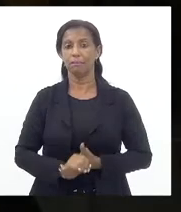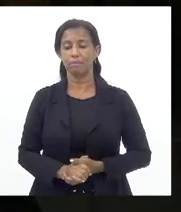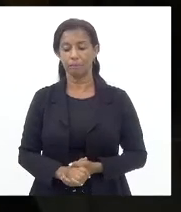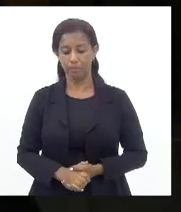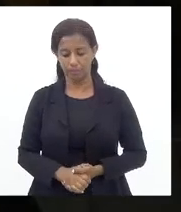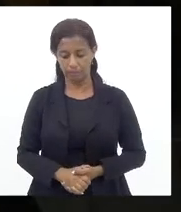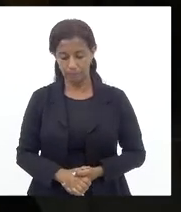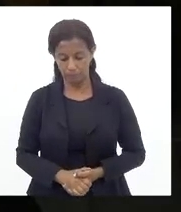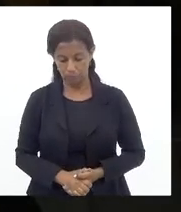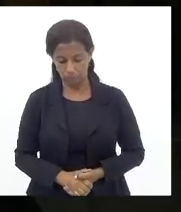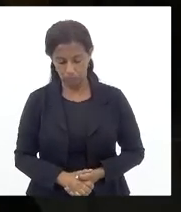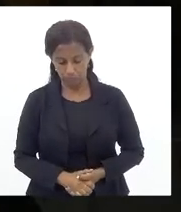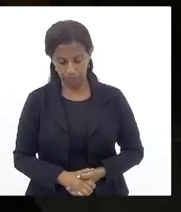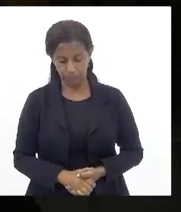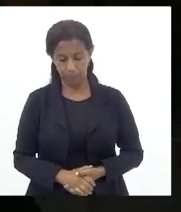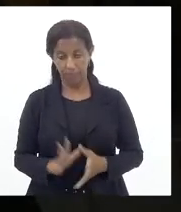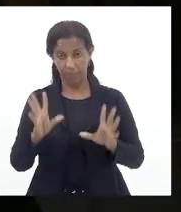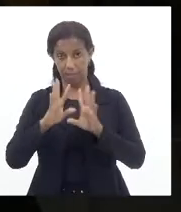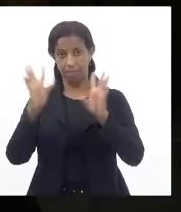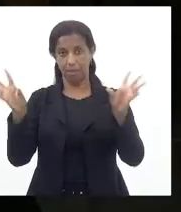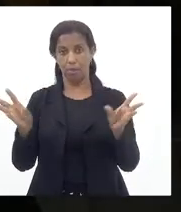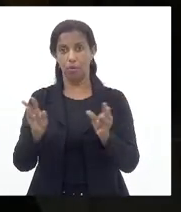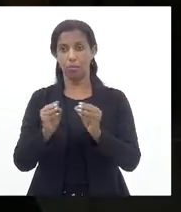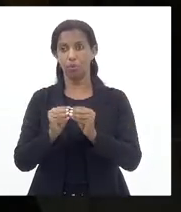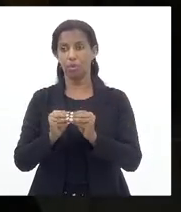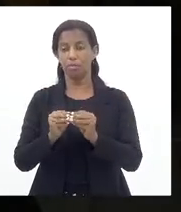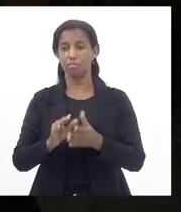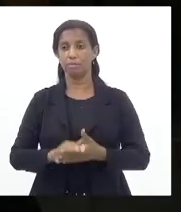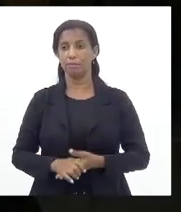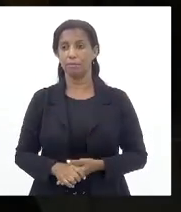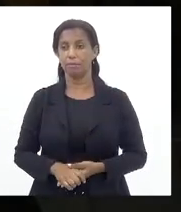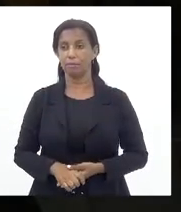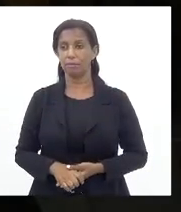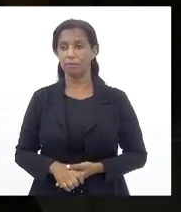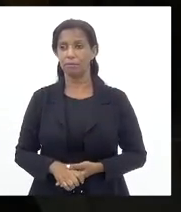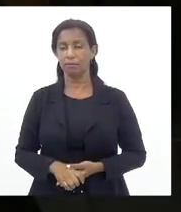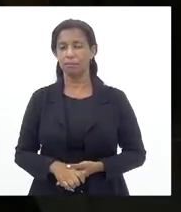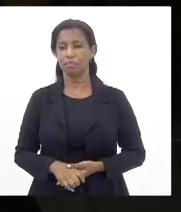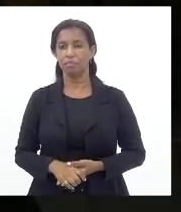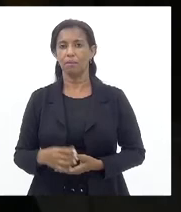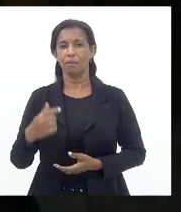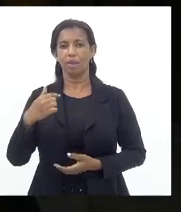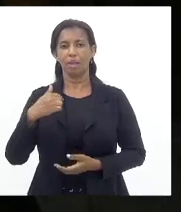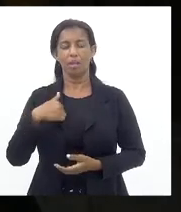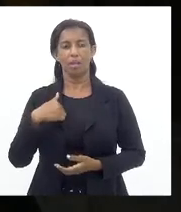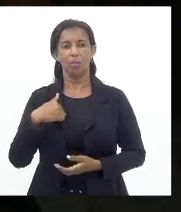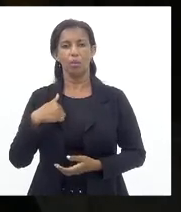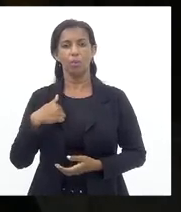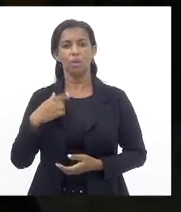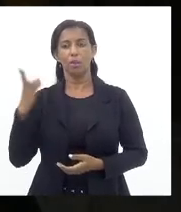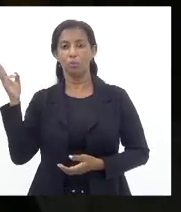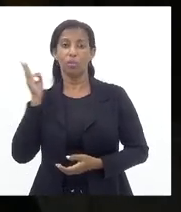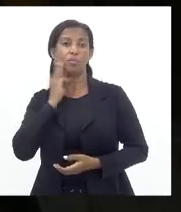isso Senhora Presidente E para concluir Eu e o deputado Valdeck